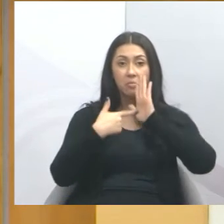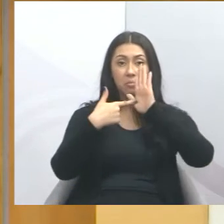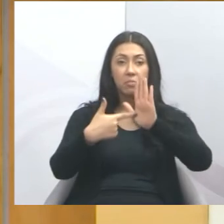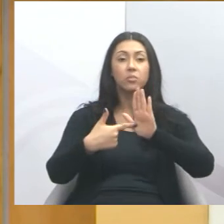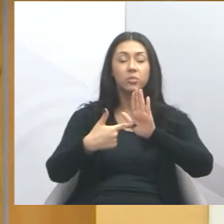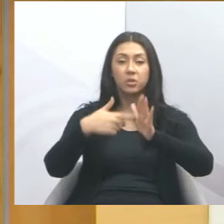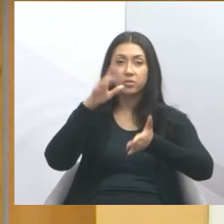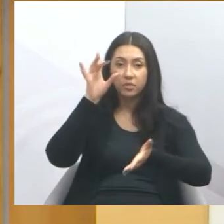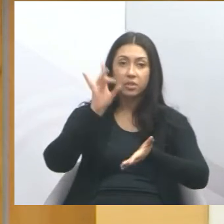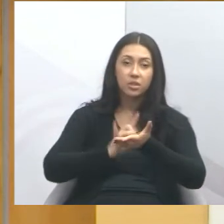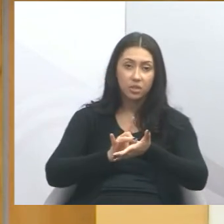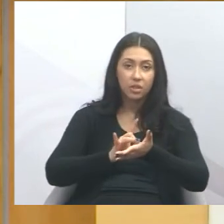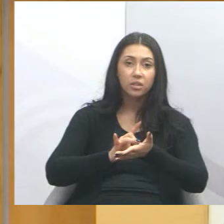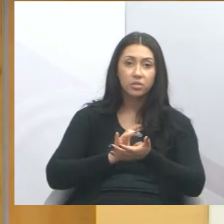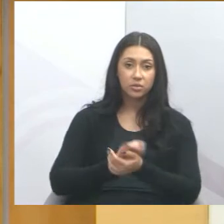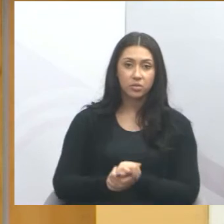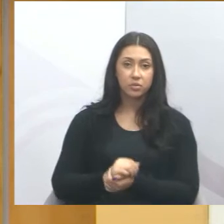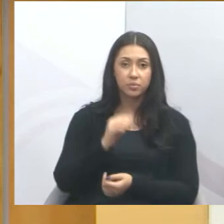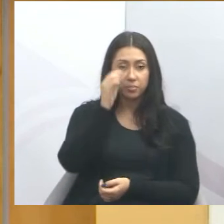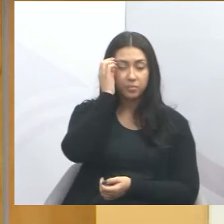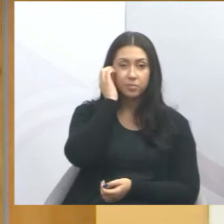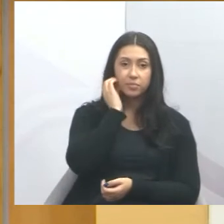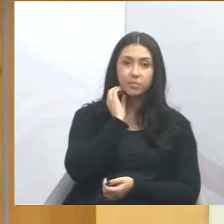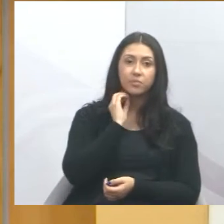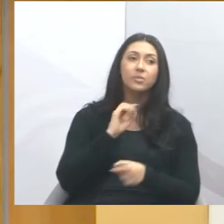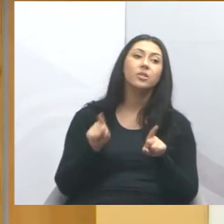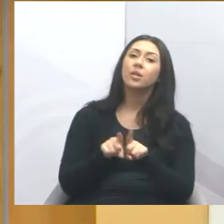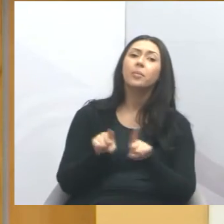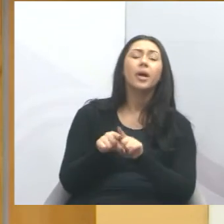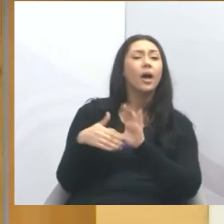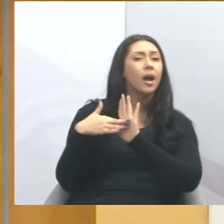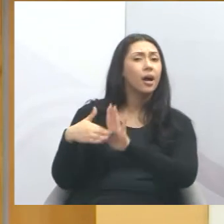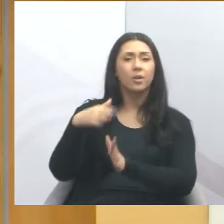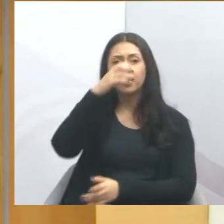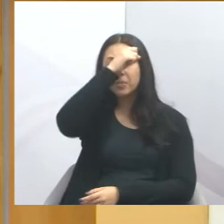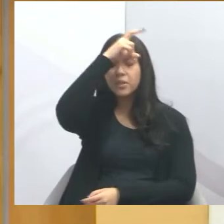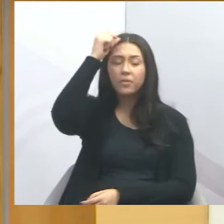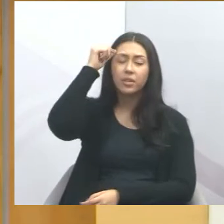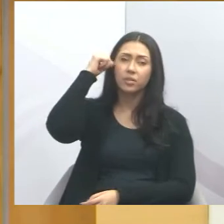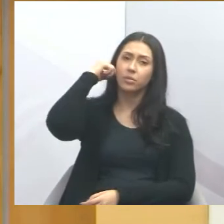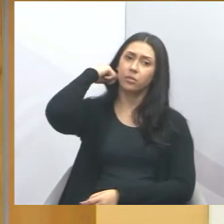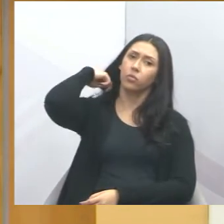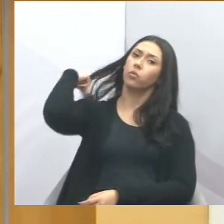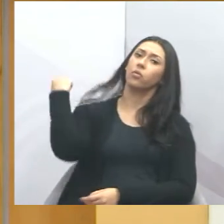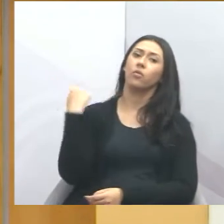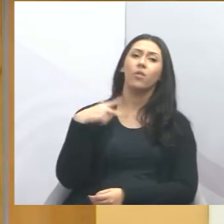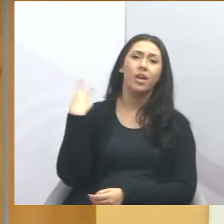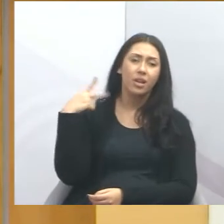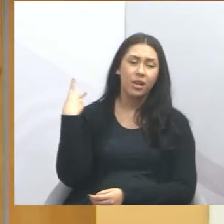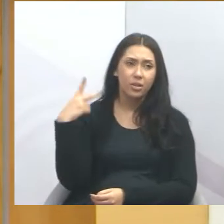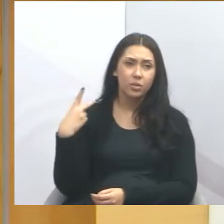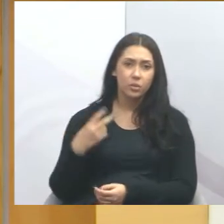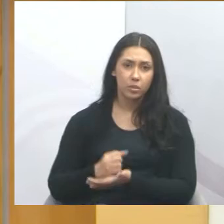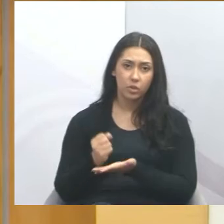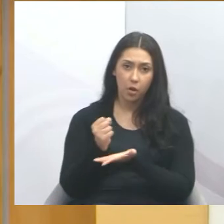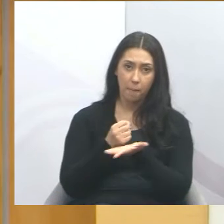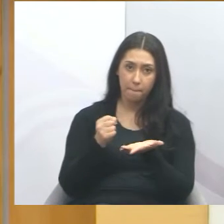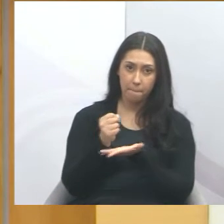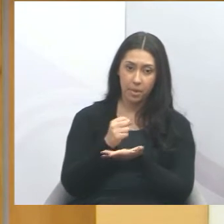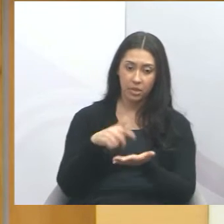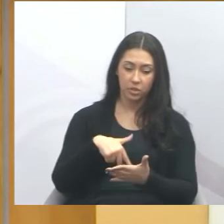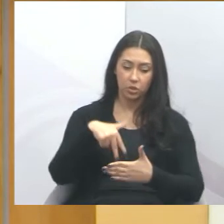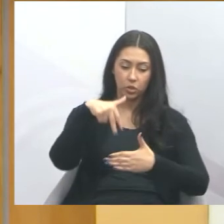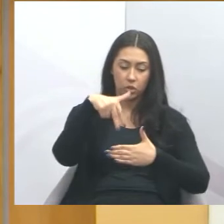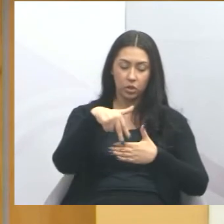exatamente as coisas como funcionam, isso é até ajudar o prefeito, vereador de base, que vem aqui